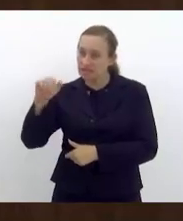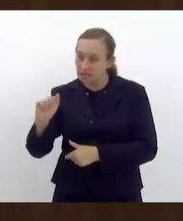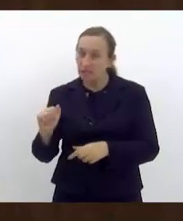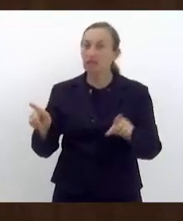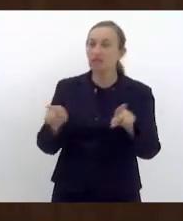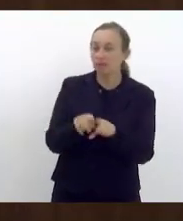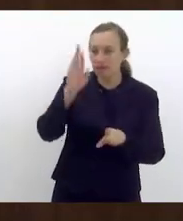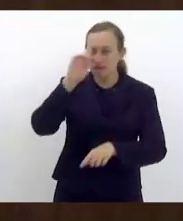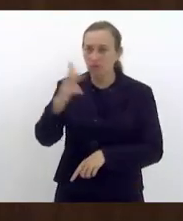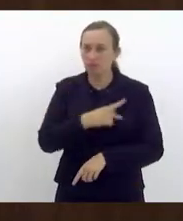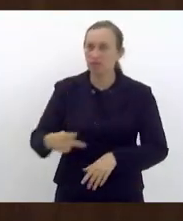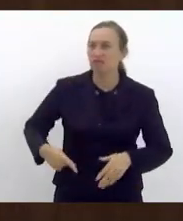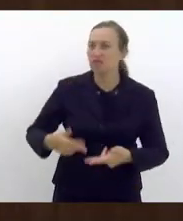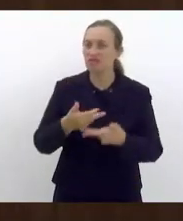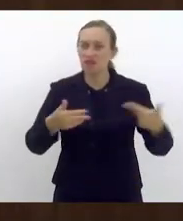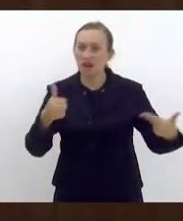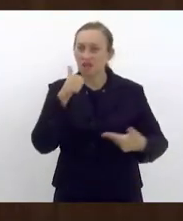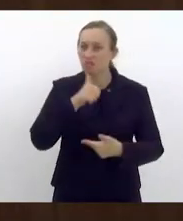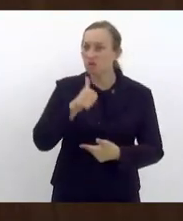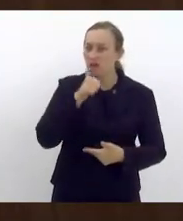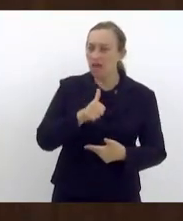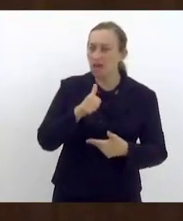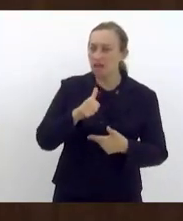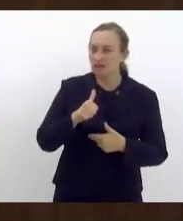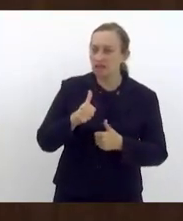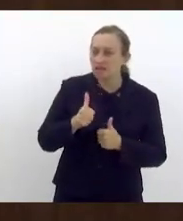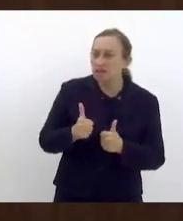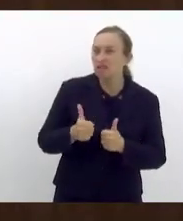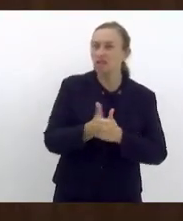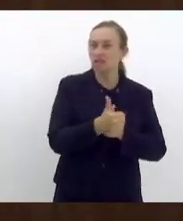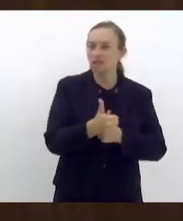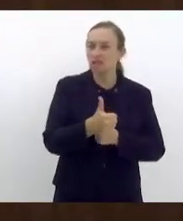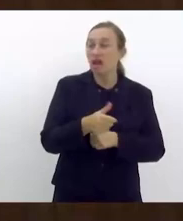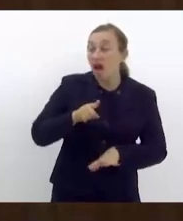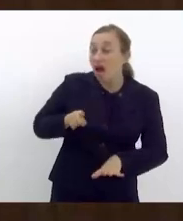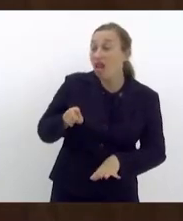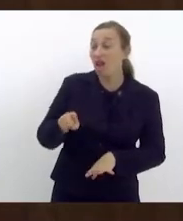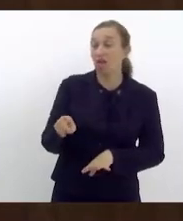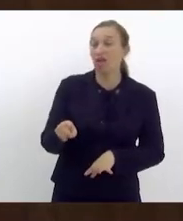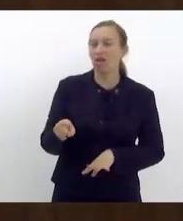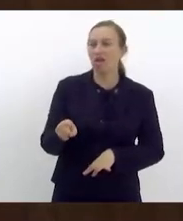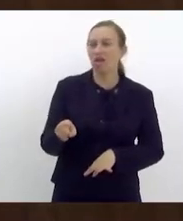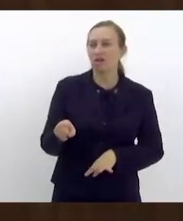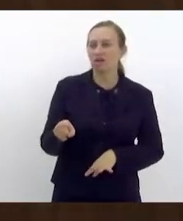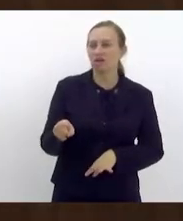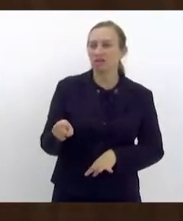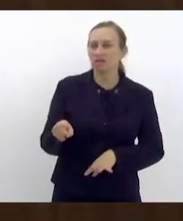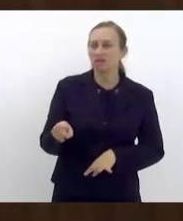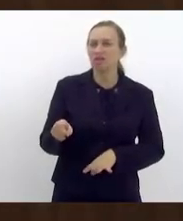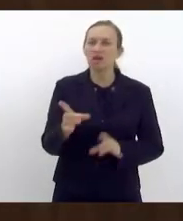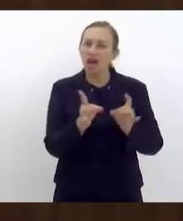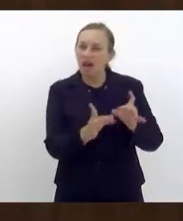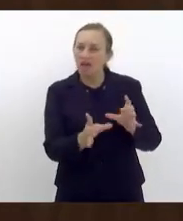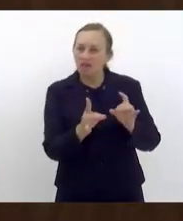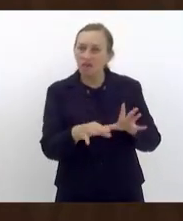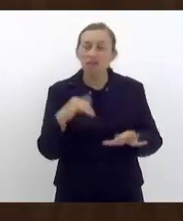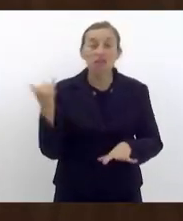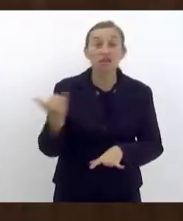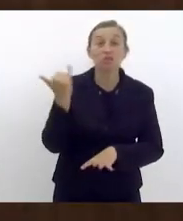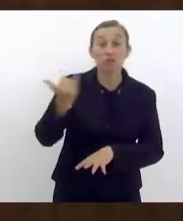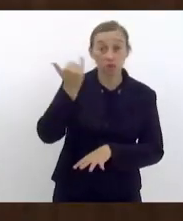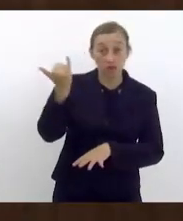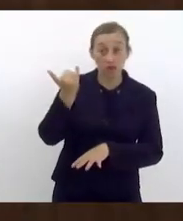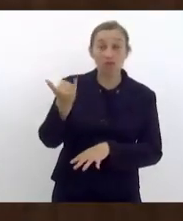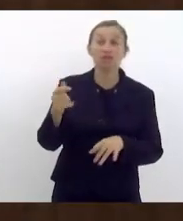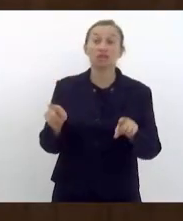de termos muitas mulheres protagonizando ali o comércio importante e